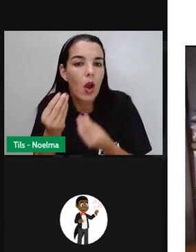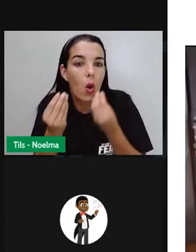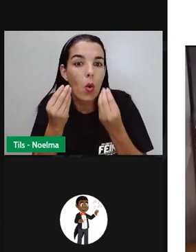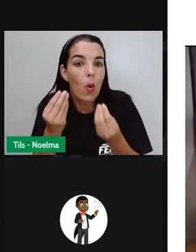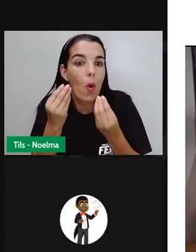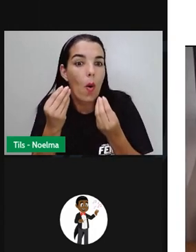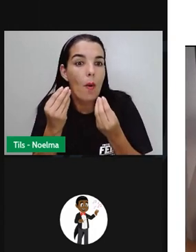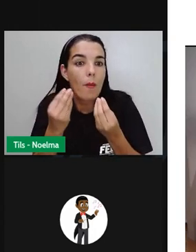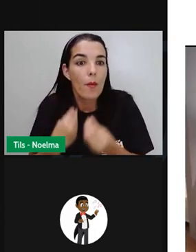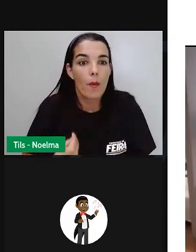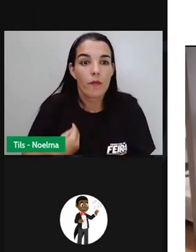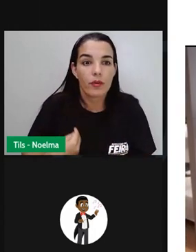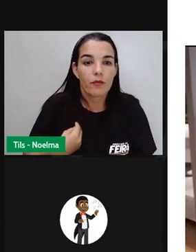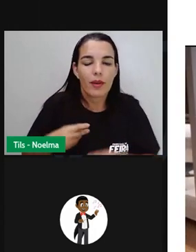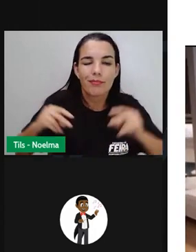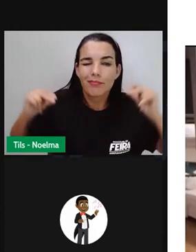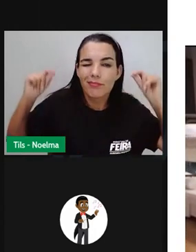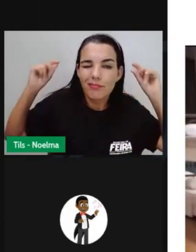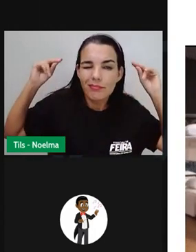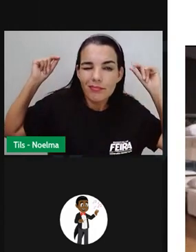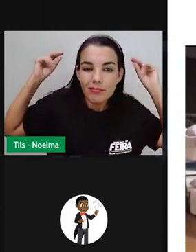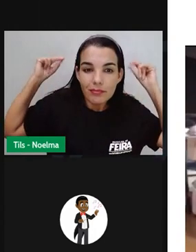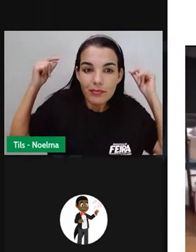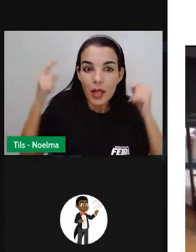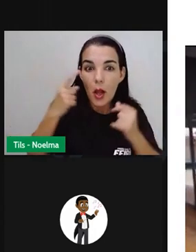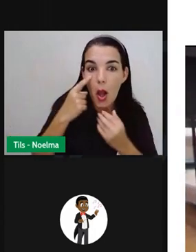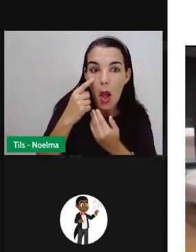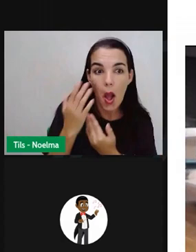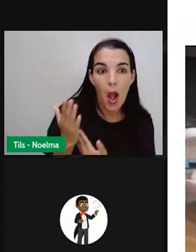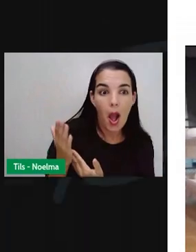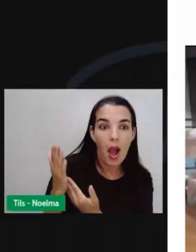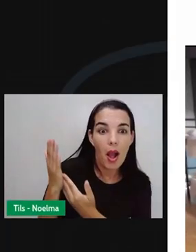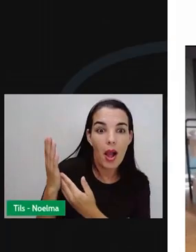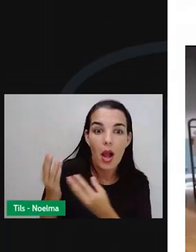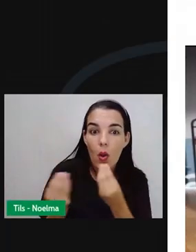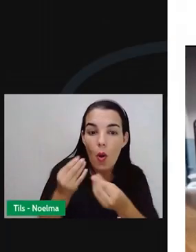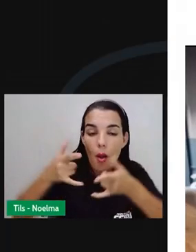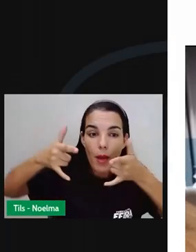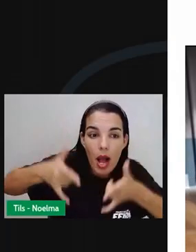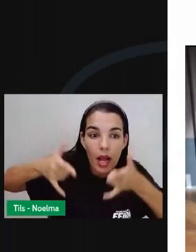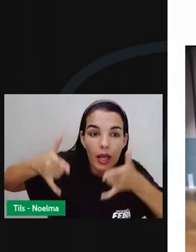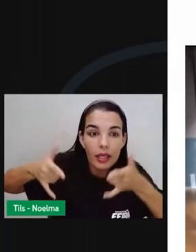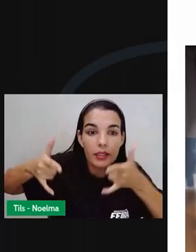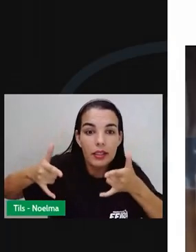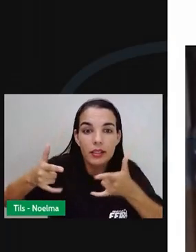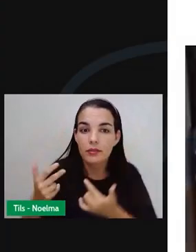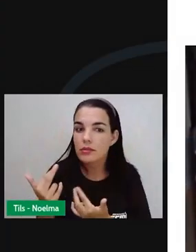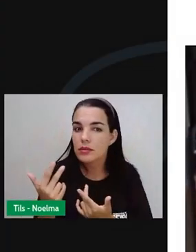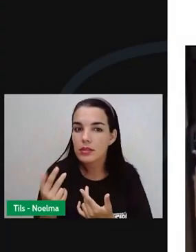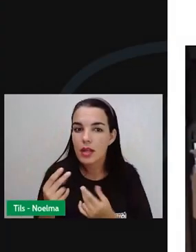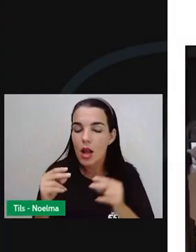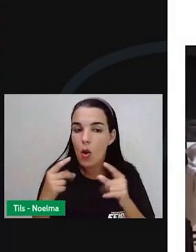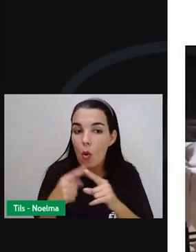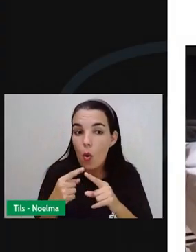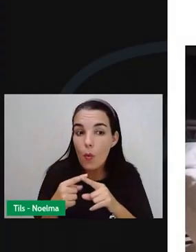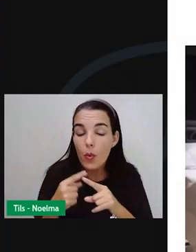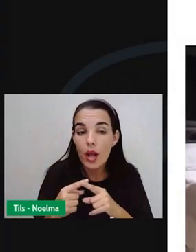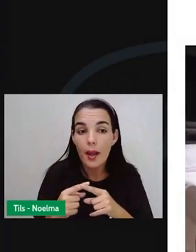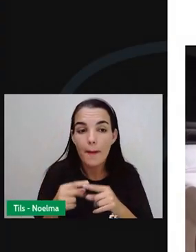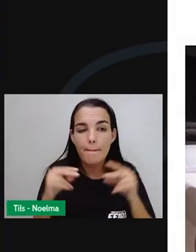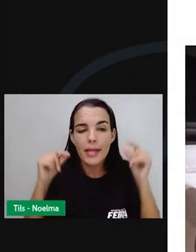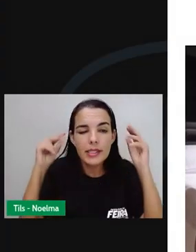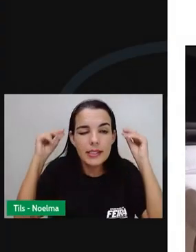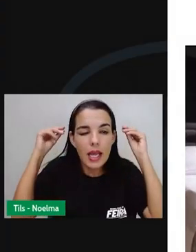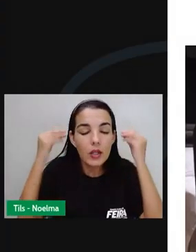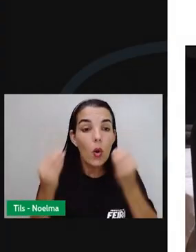reproduz o seria o ambiente do dormitório, do hospedarinho, que é mais escuro, e é um pouco aquele momento em que você para, né? Então, você